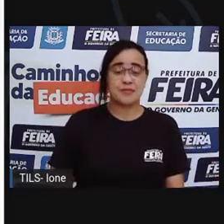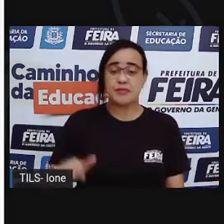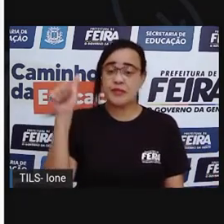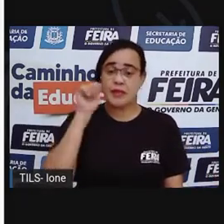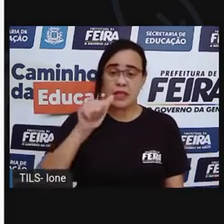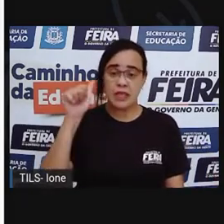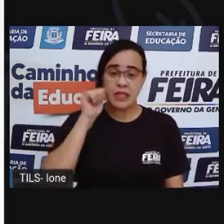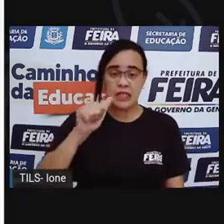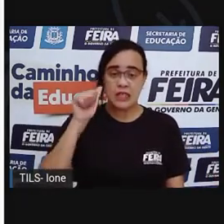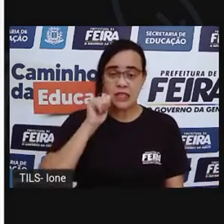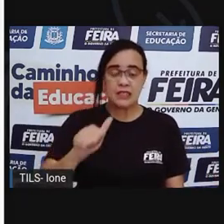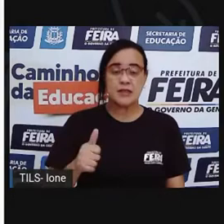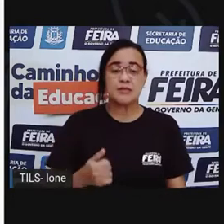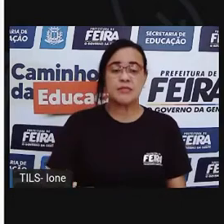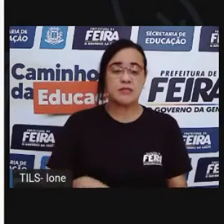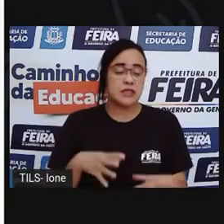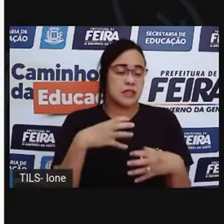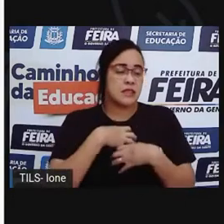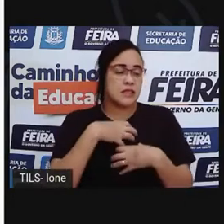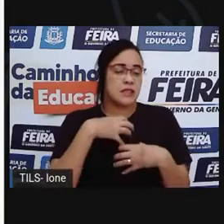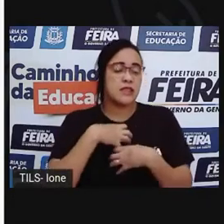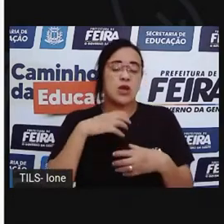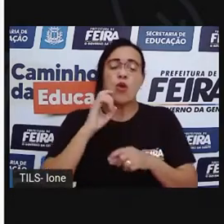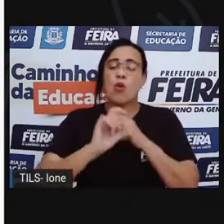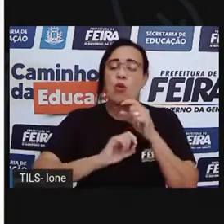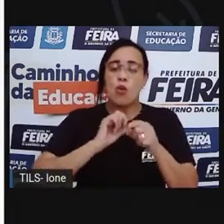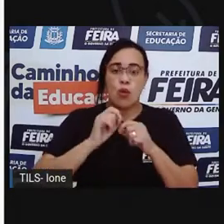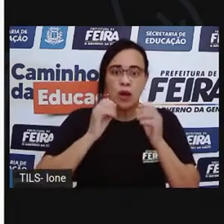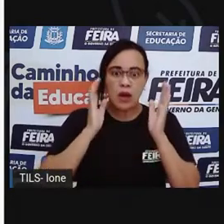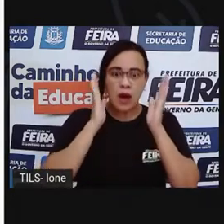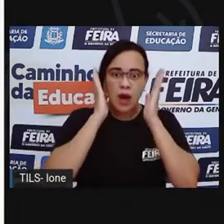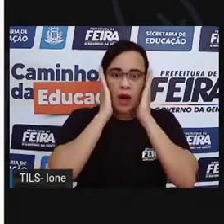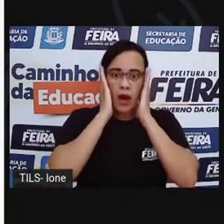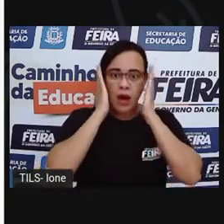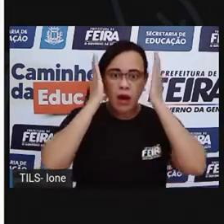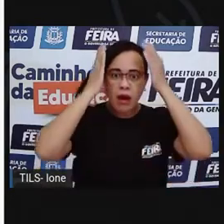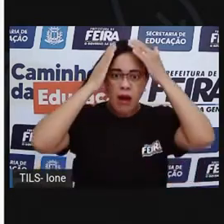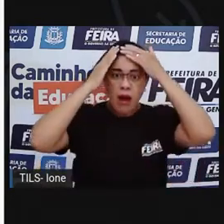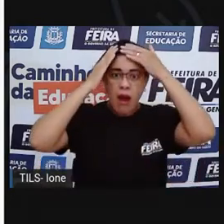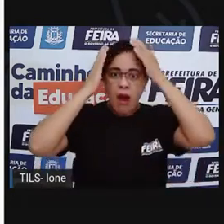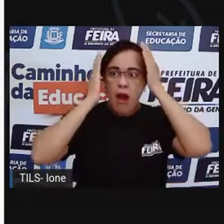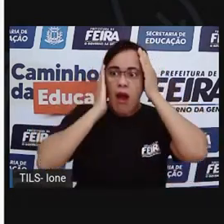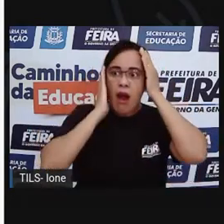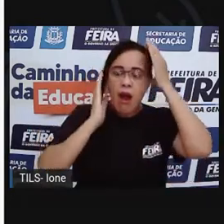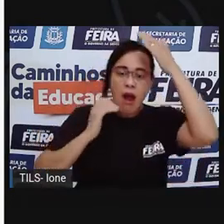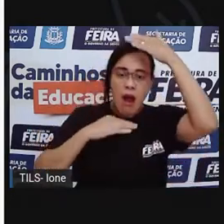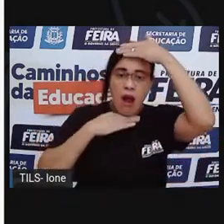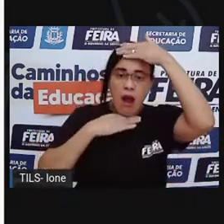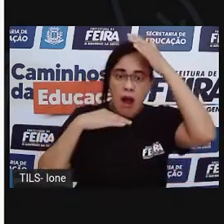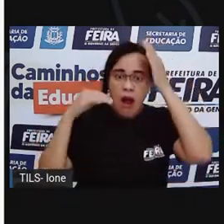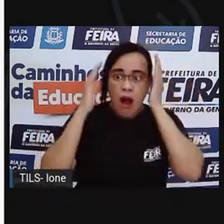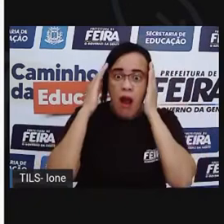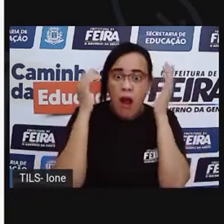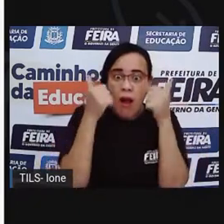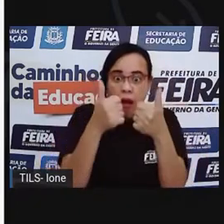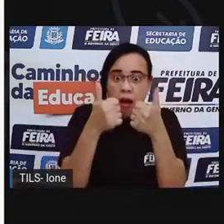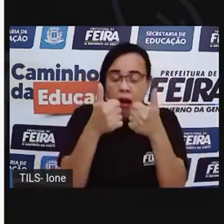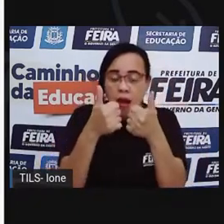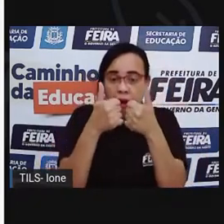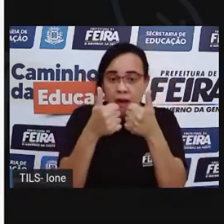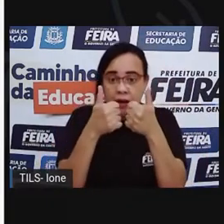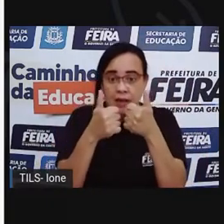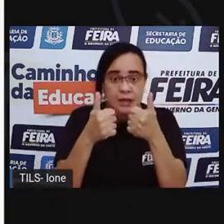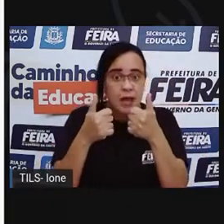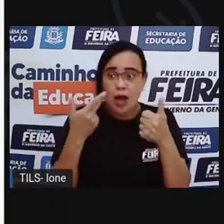Cecília sentiu que sua cabeça tinha voltado ao normal. Oba! Viva! Vou poder